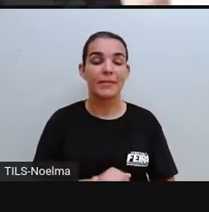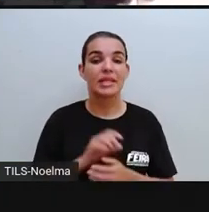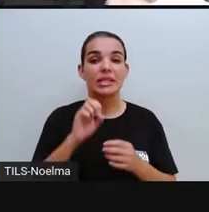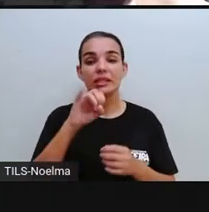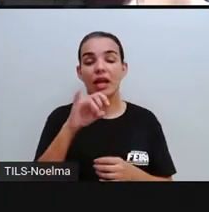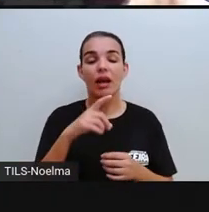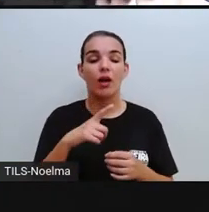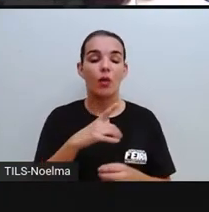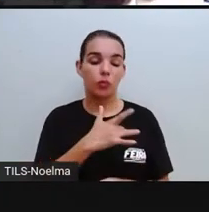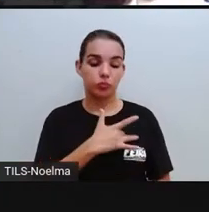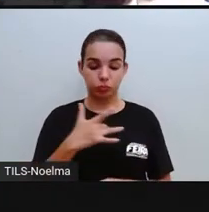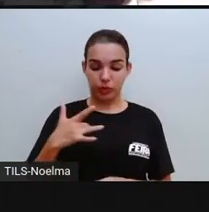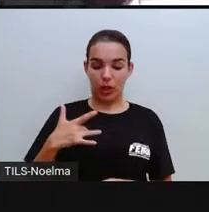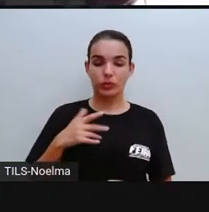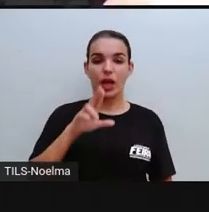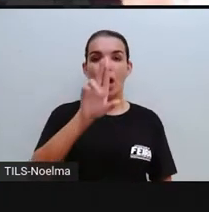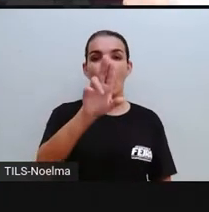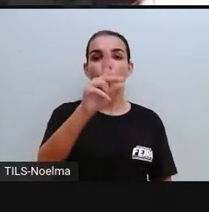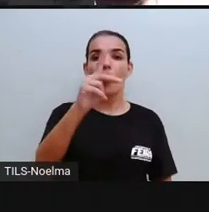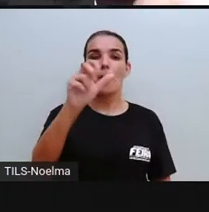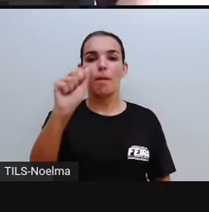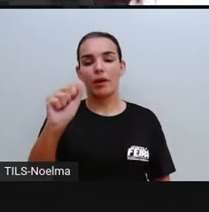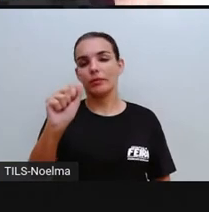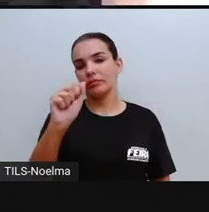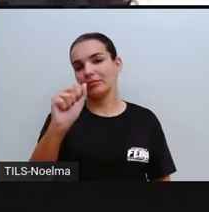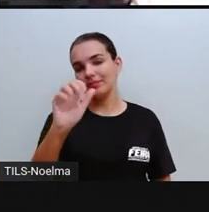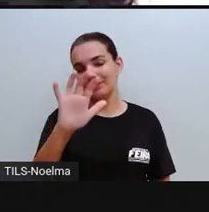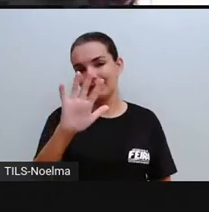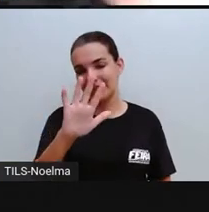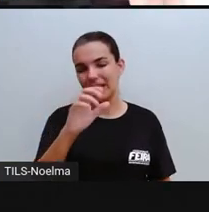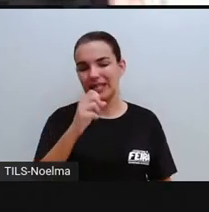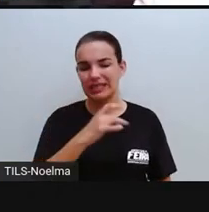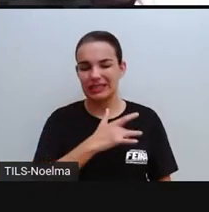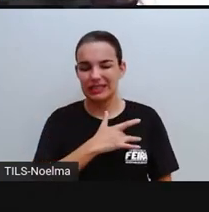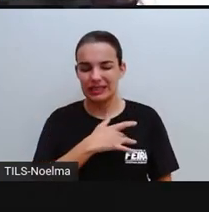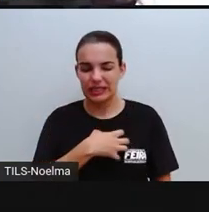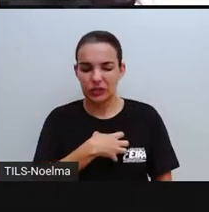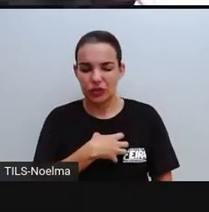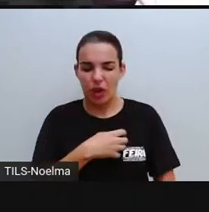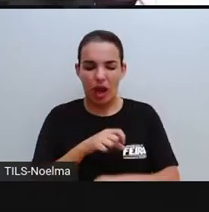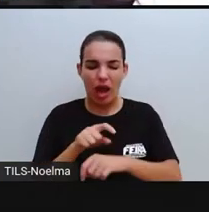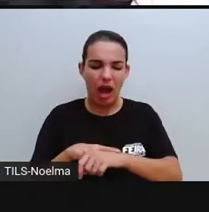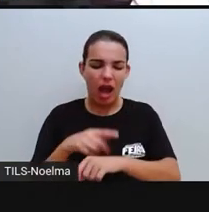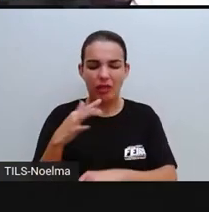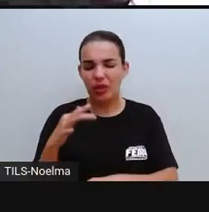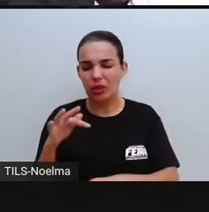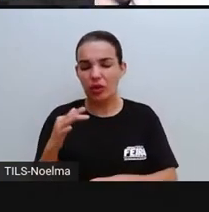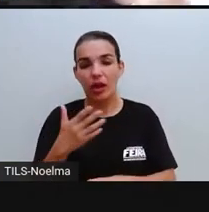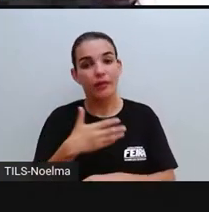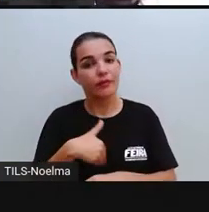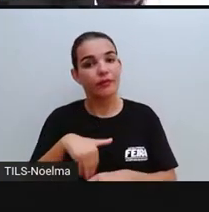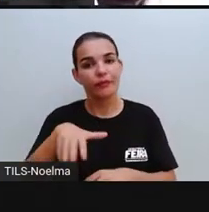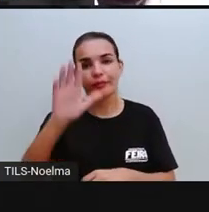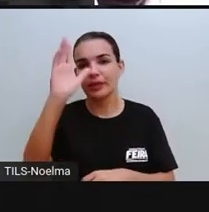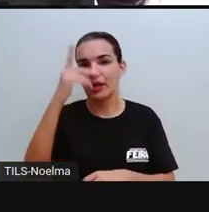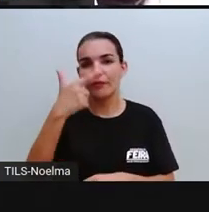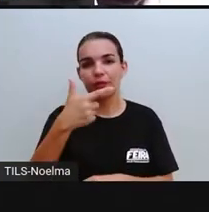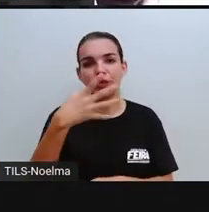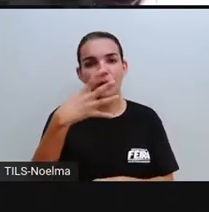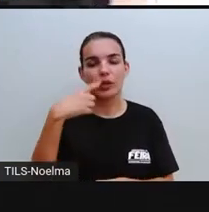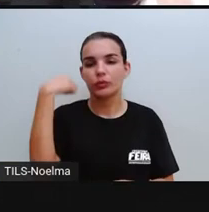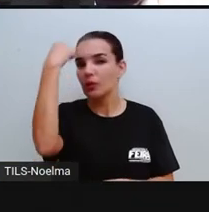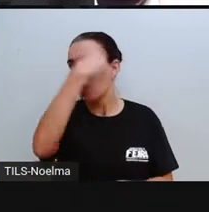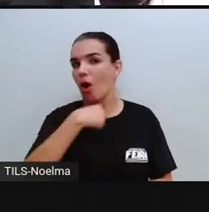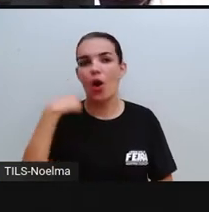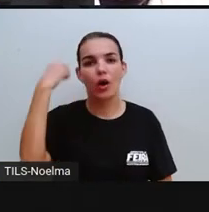pronto atendimento, uma UPA, né, que às vezes a pessoa sente alguma coisa e precisa ir lá. Ele fica aberto ali 24 horas, é